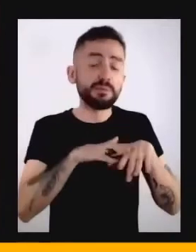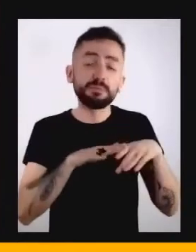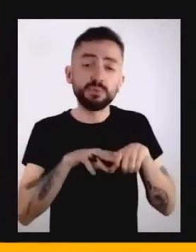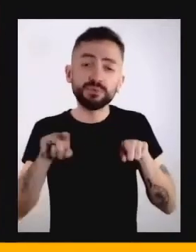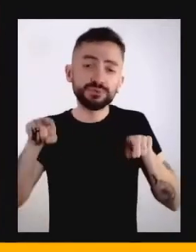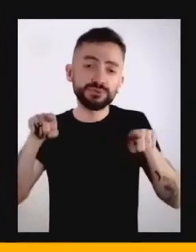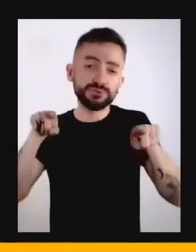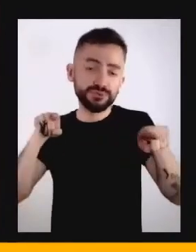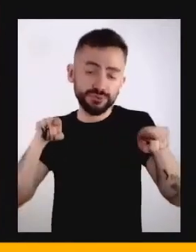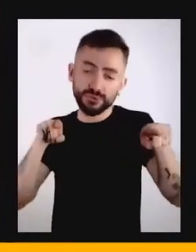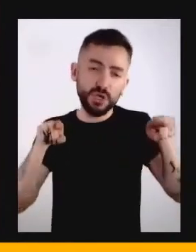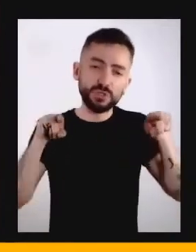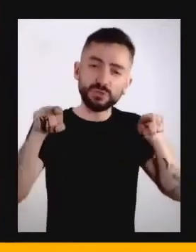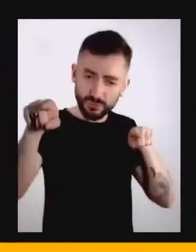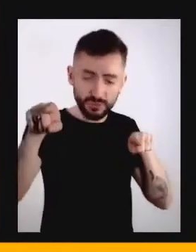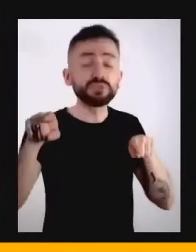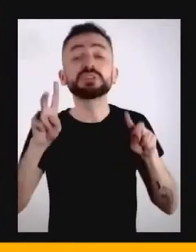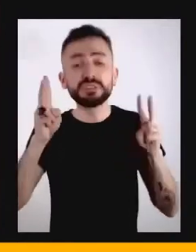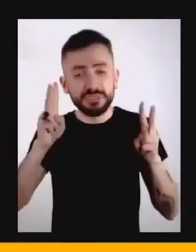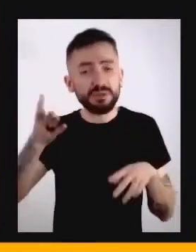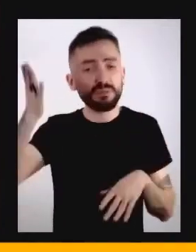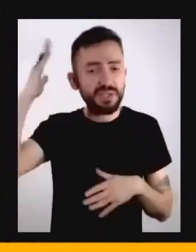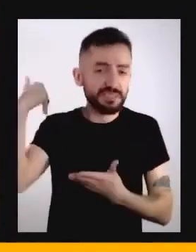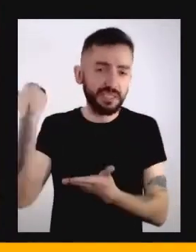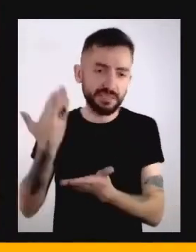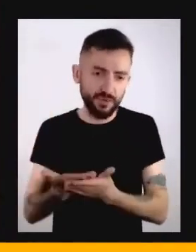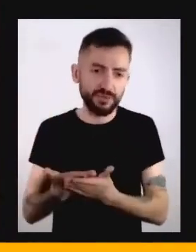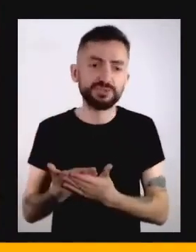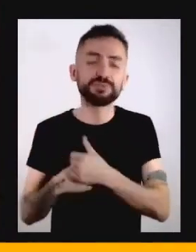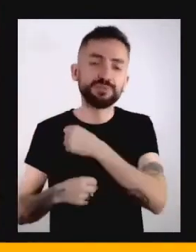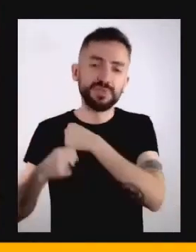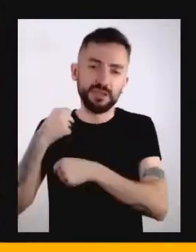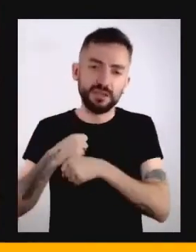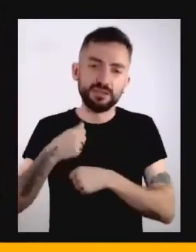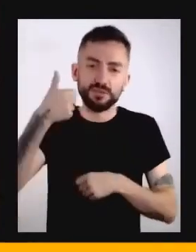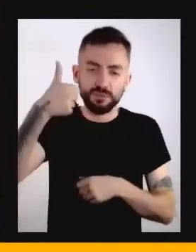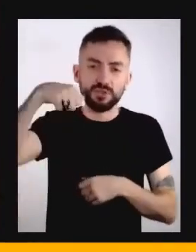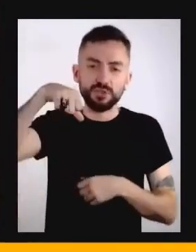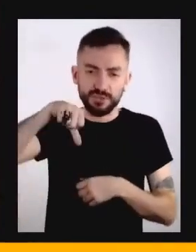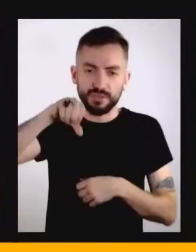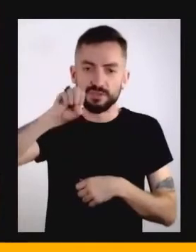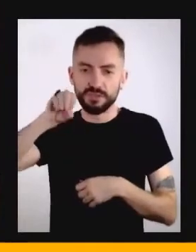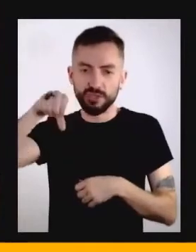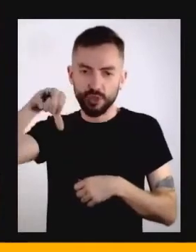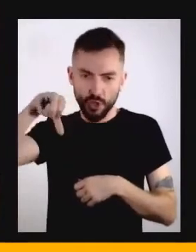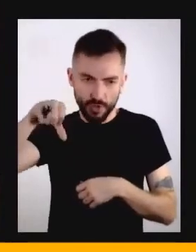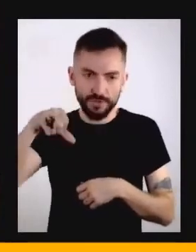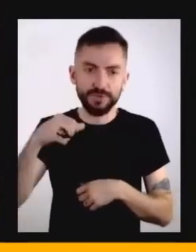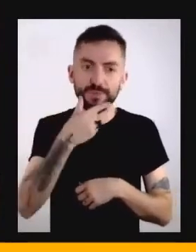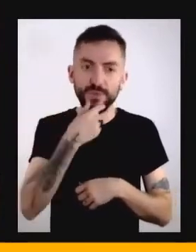conversa que a gente vive hoje. Em 1909, o Marinetti